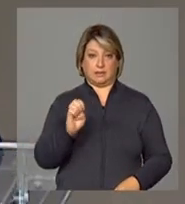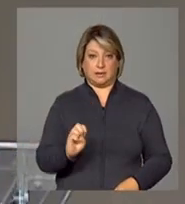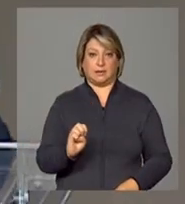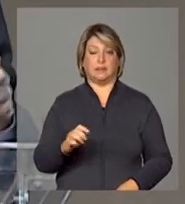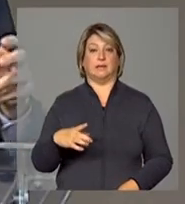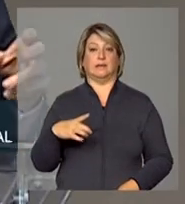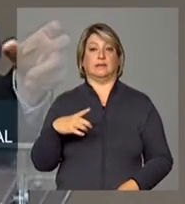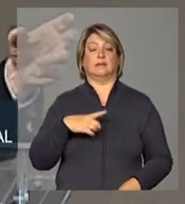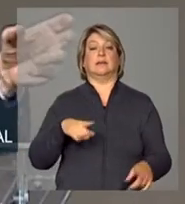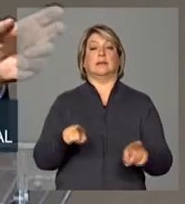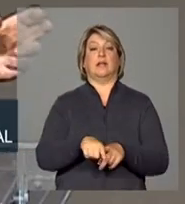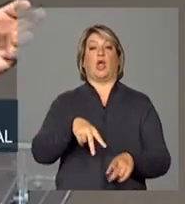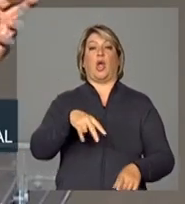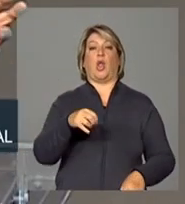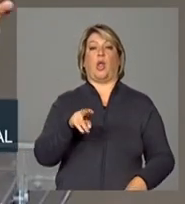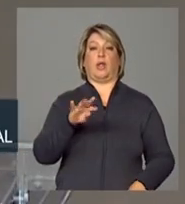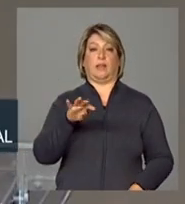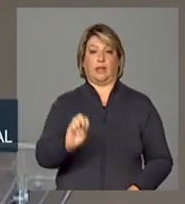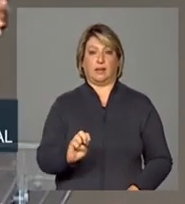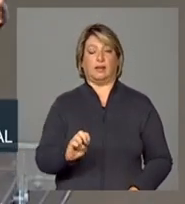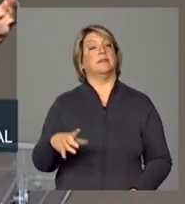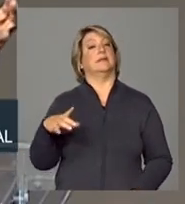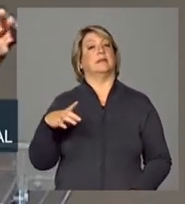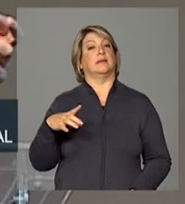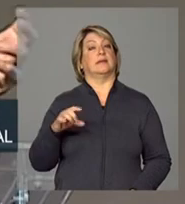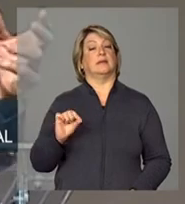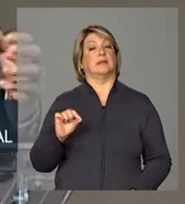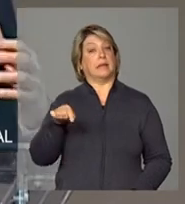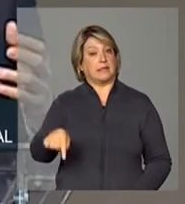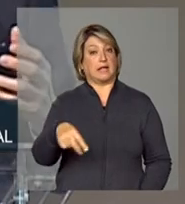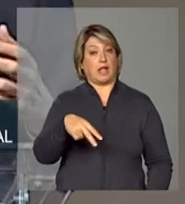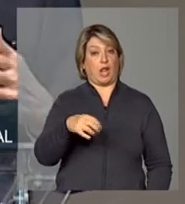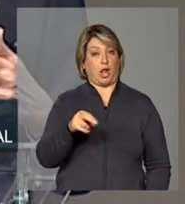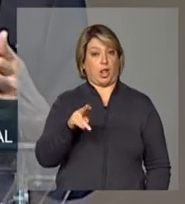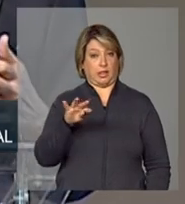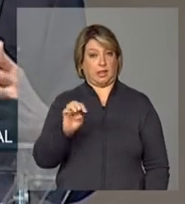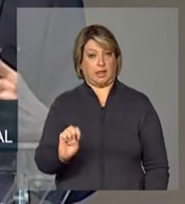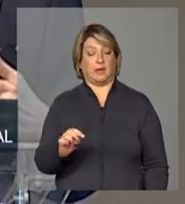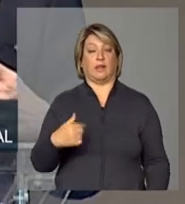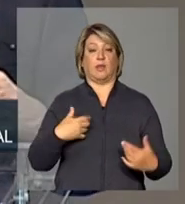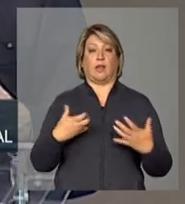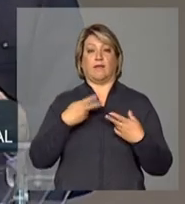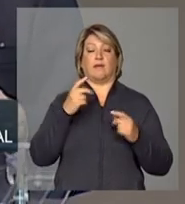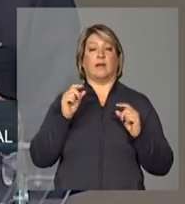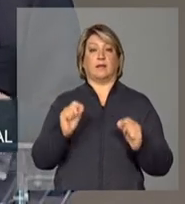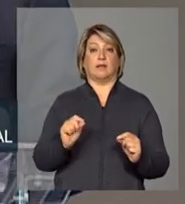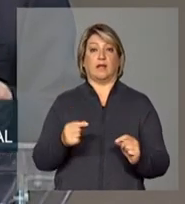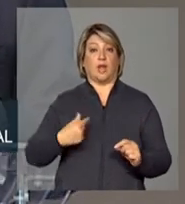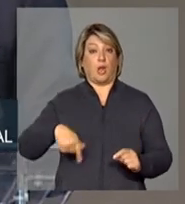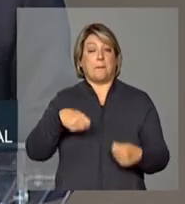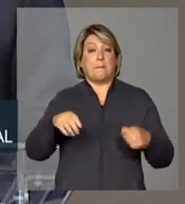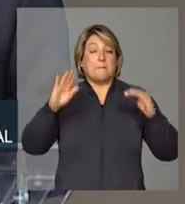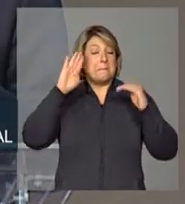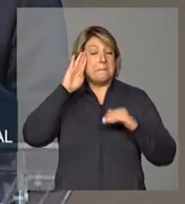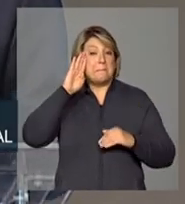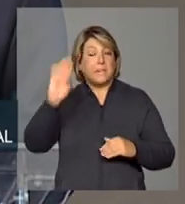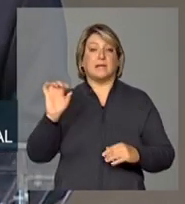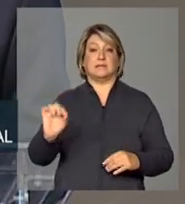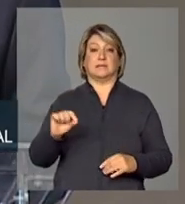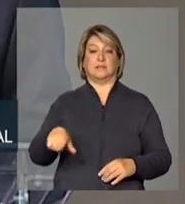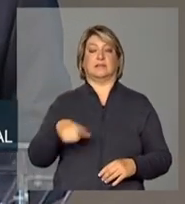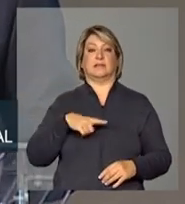e no norte eles no norte eu quero até dizer que no norte nós temos que priorizar as